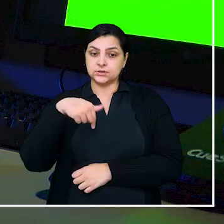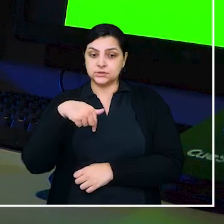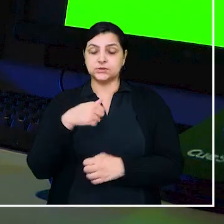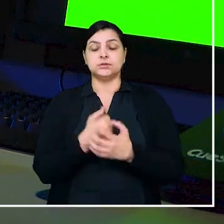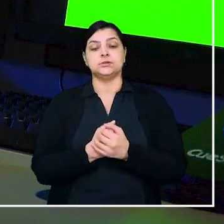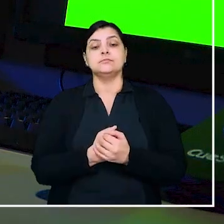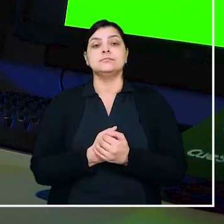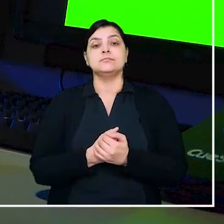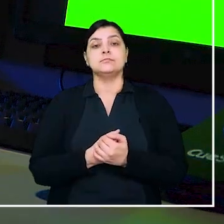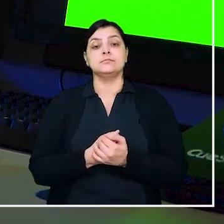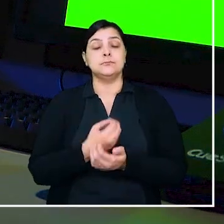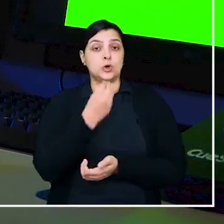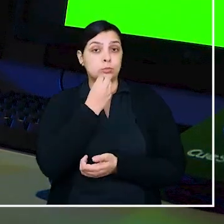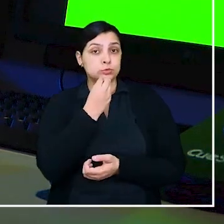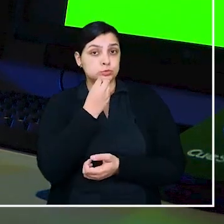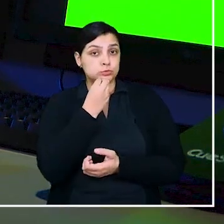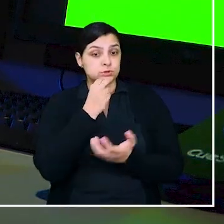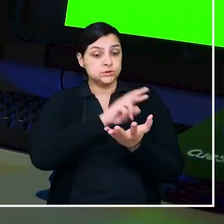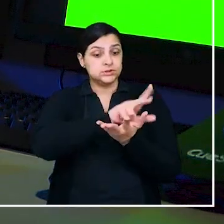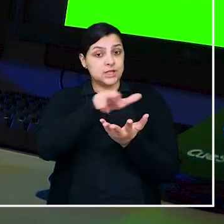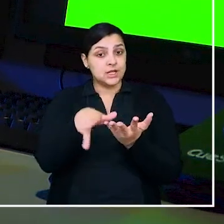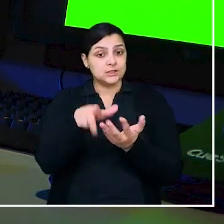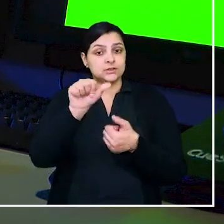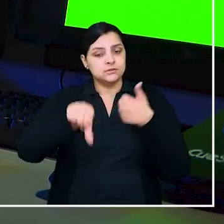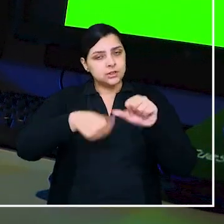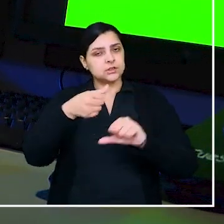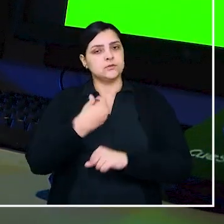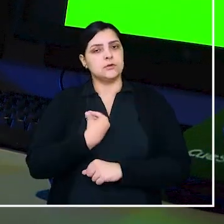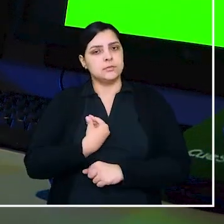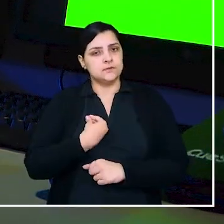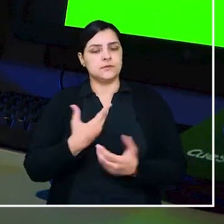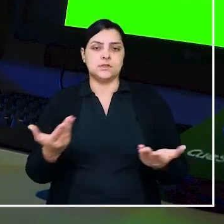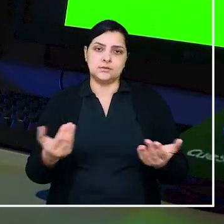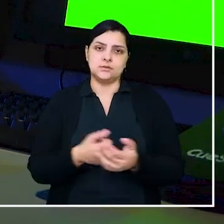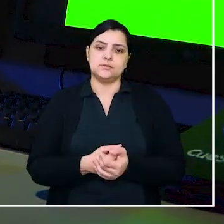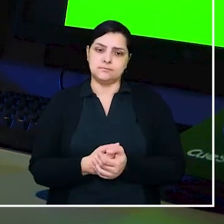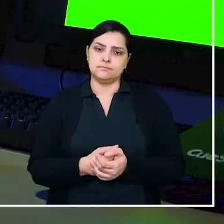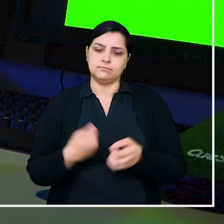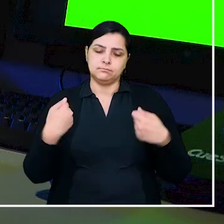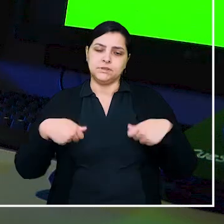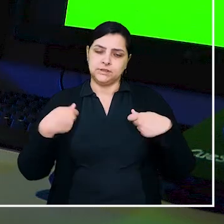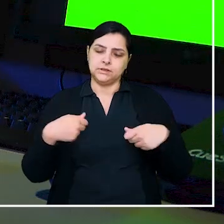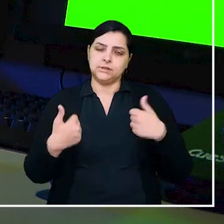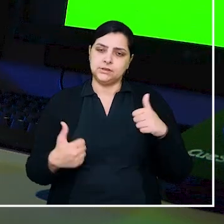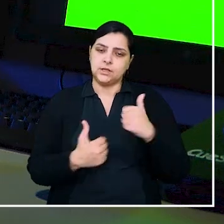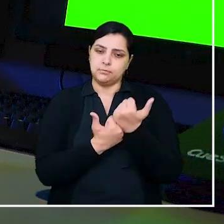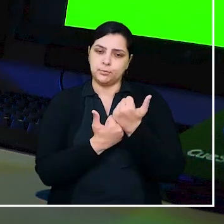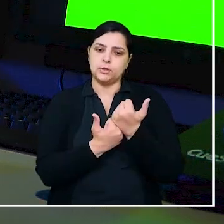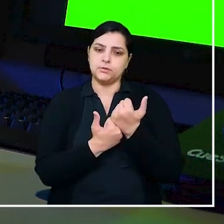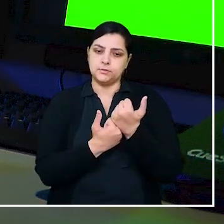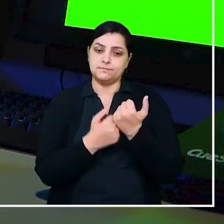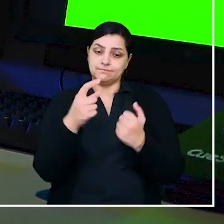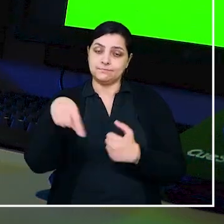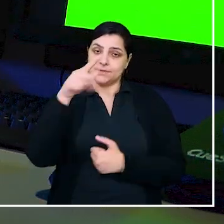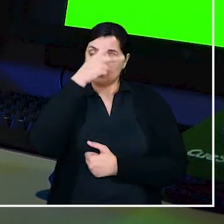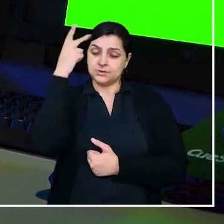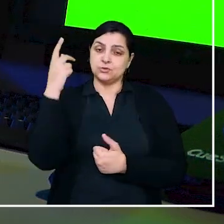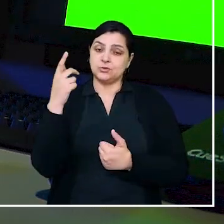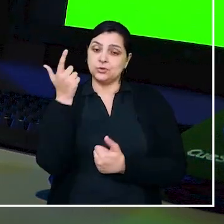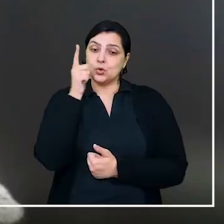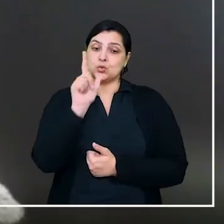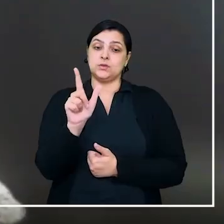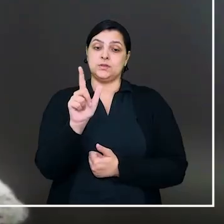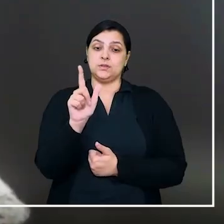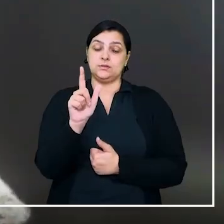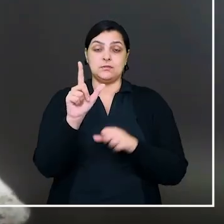Brasil. Eu acredito que as oportunidades transformam vidas, então é necessário apoiar para que essas pessoas também